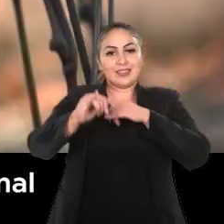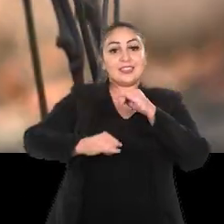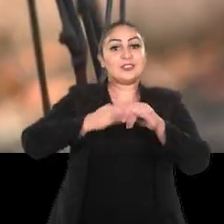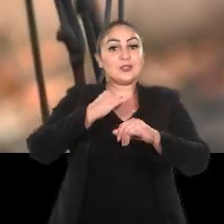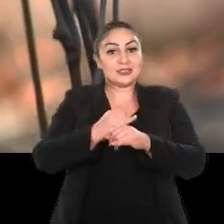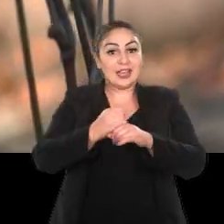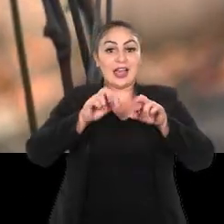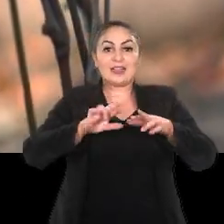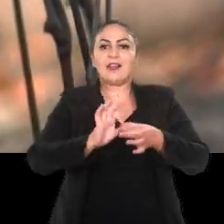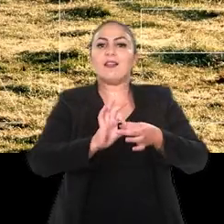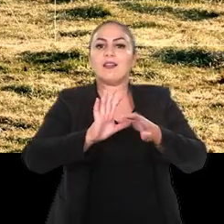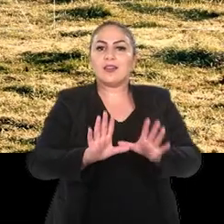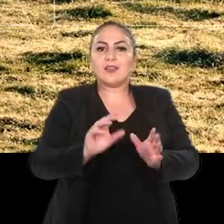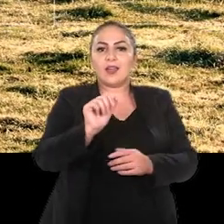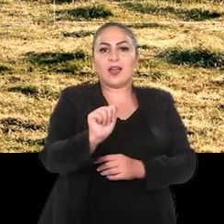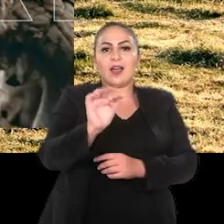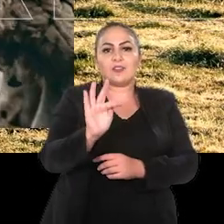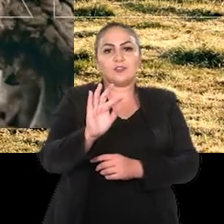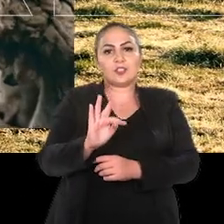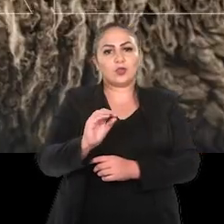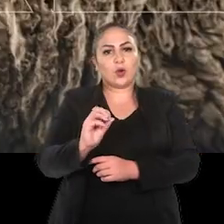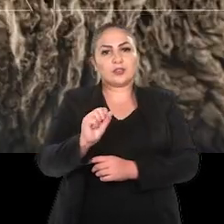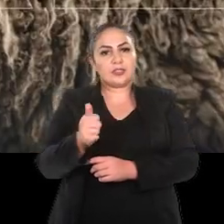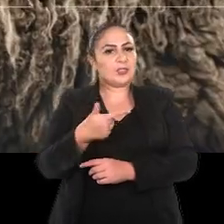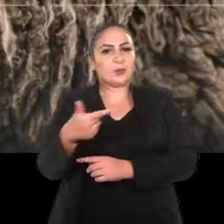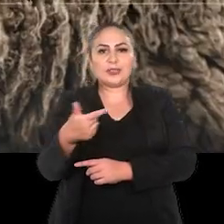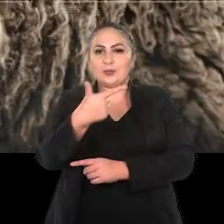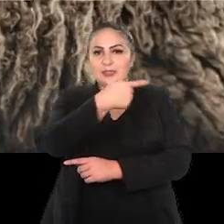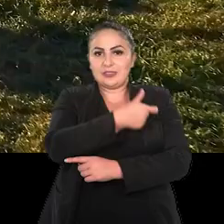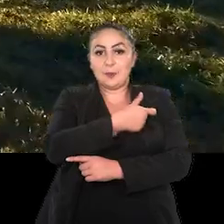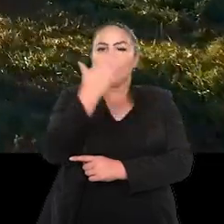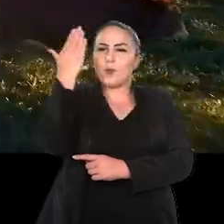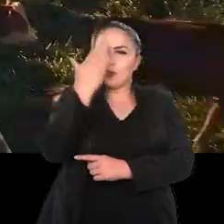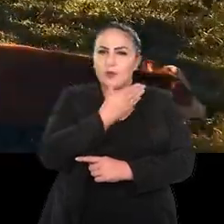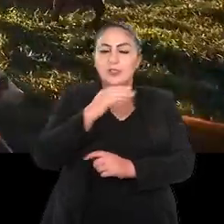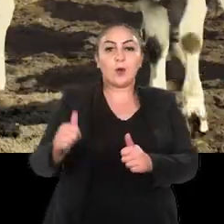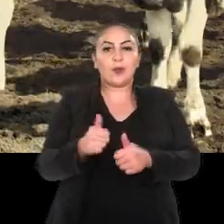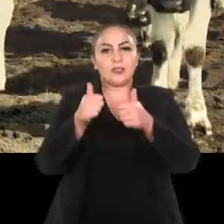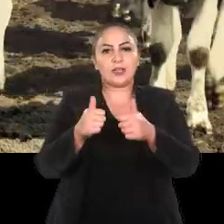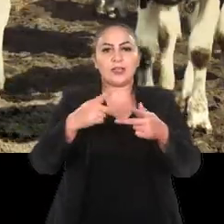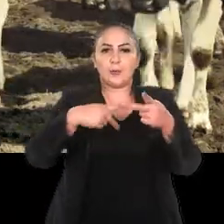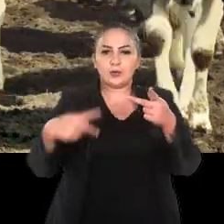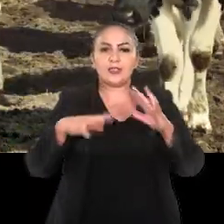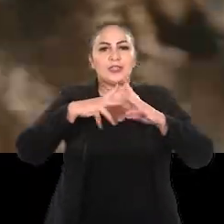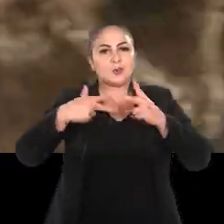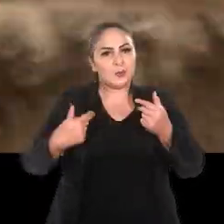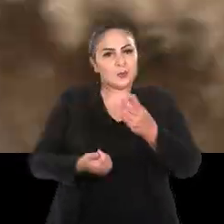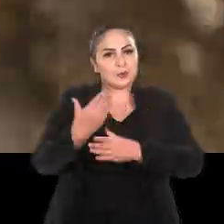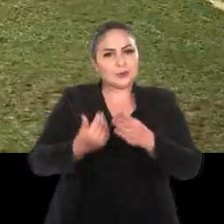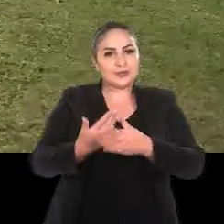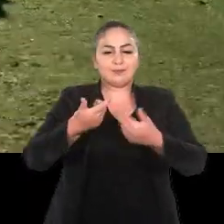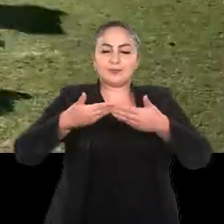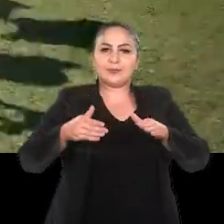Internacional de Zona Livre de Aftosa Sem Vacinação, confirmando a qualidade da proteína animal produzida e